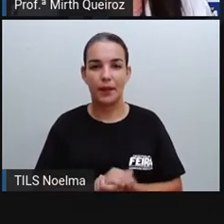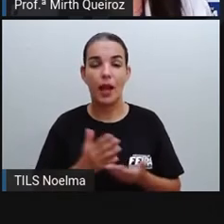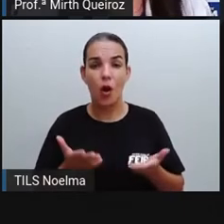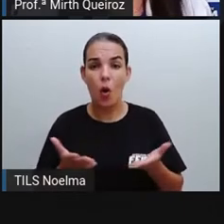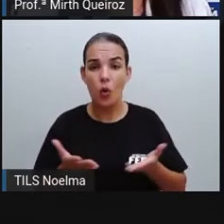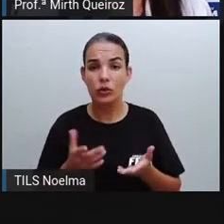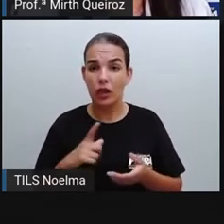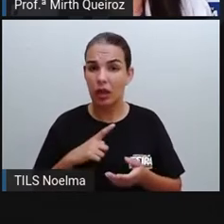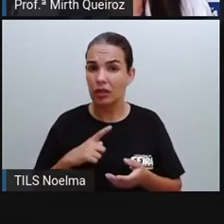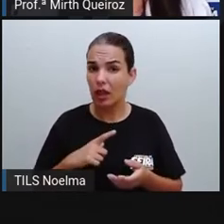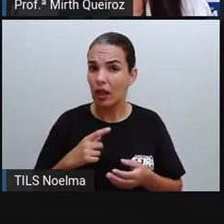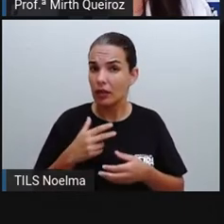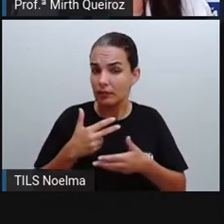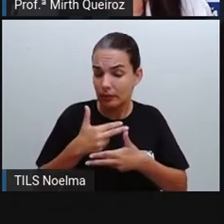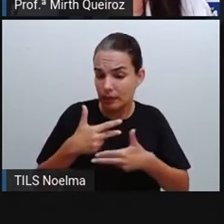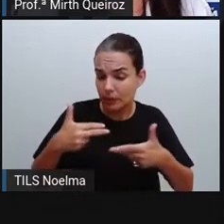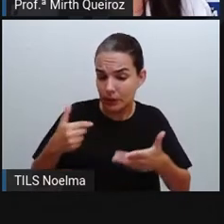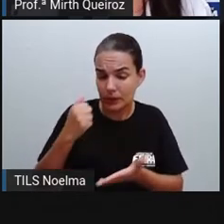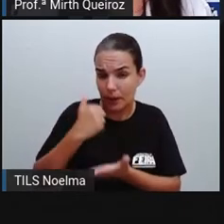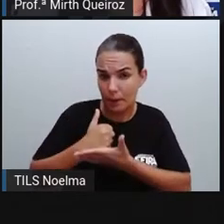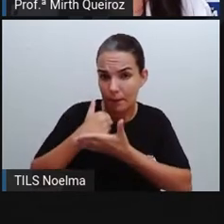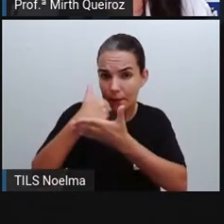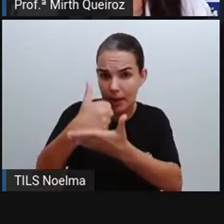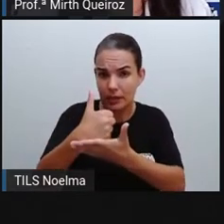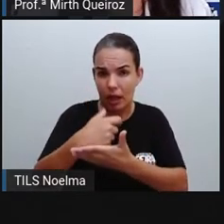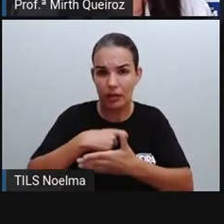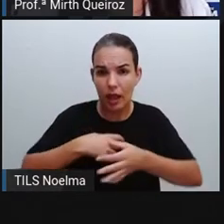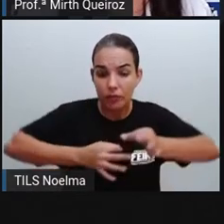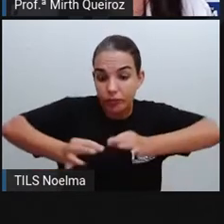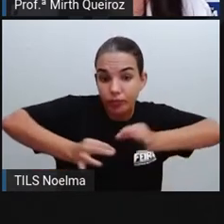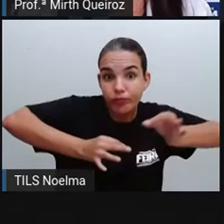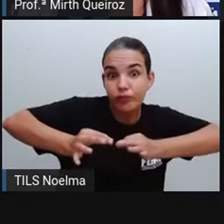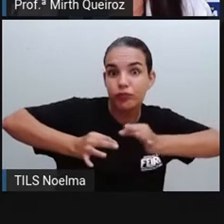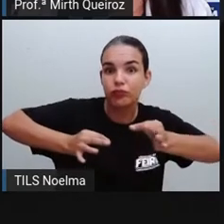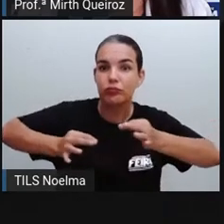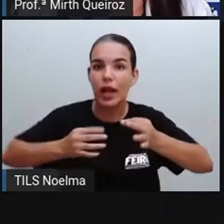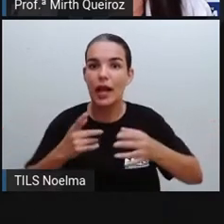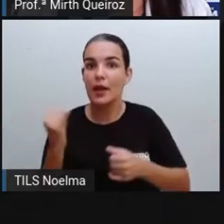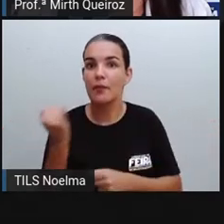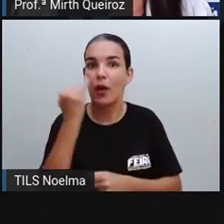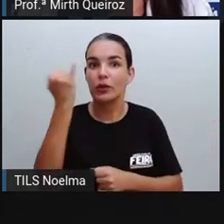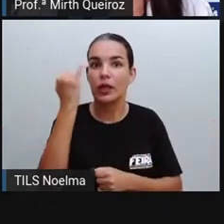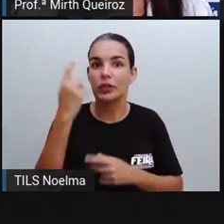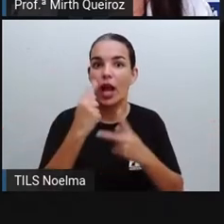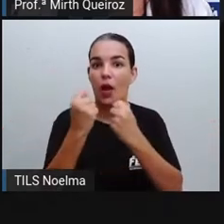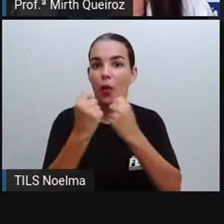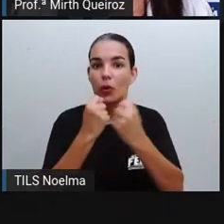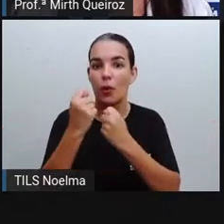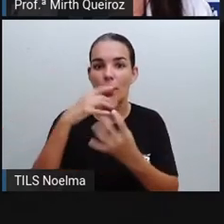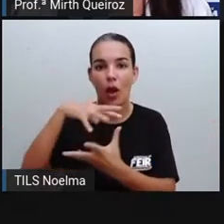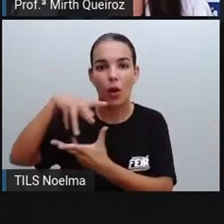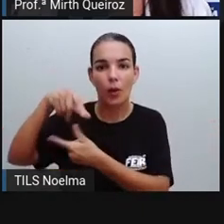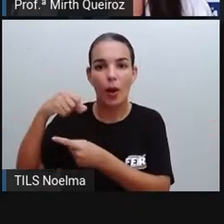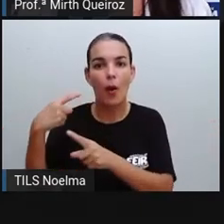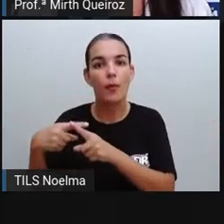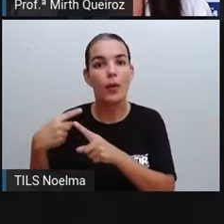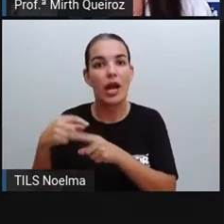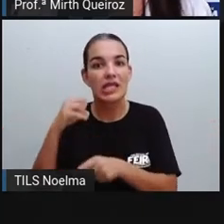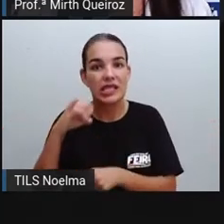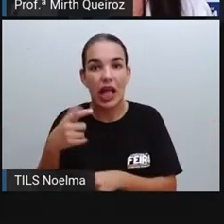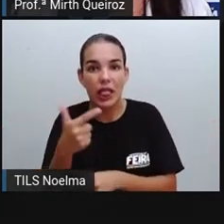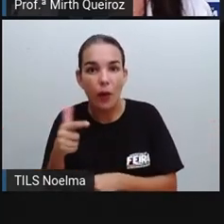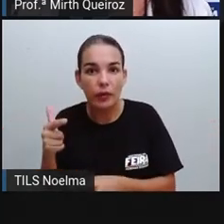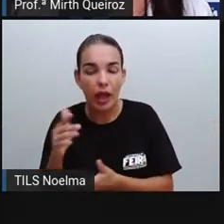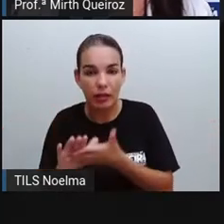Hoje em dia, as matérias-primas são estrategicamente importantes na economia global, pois sem elas não seria possível a